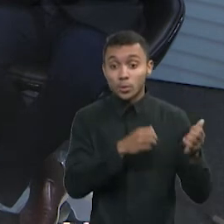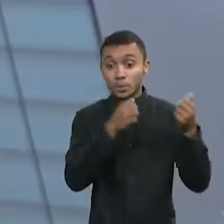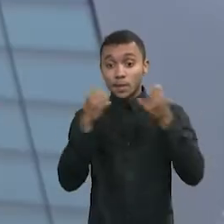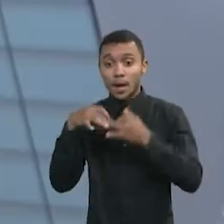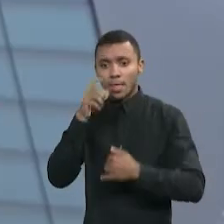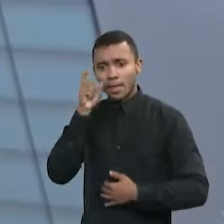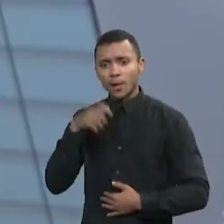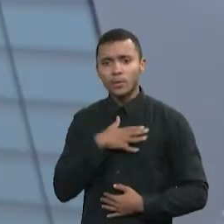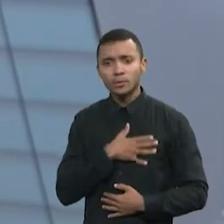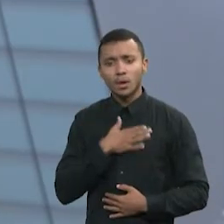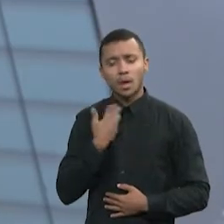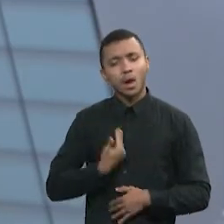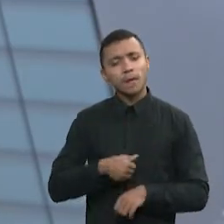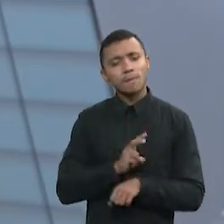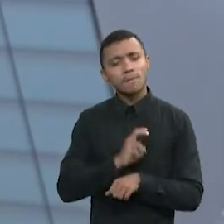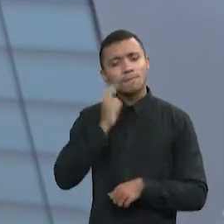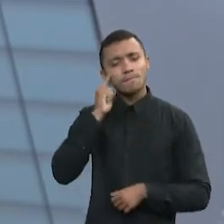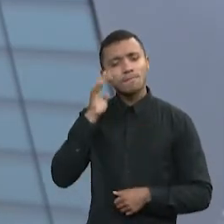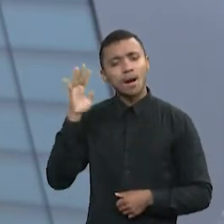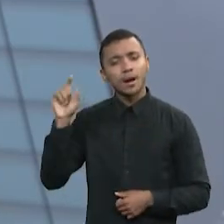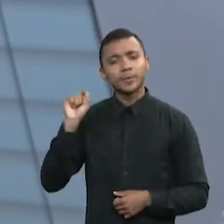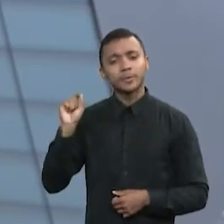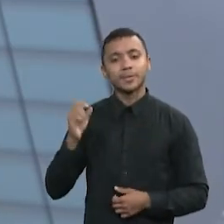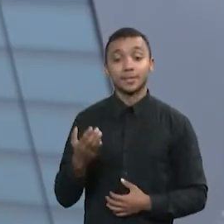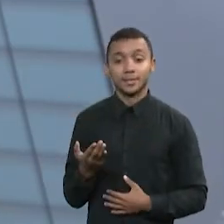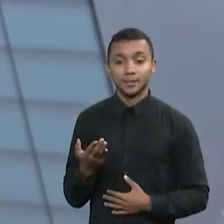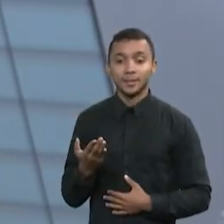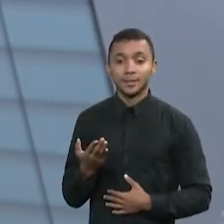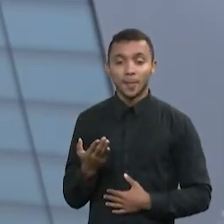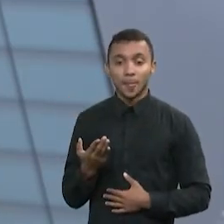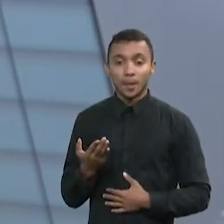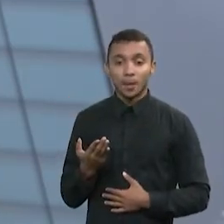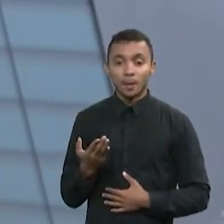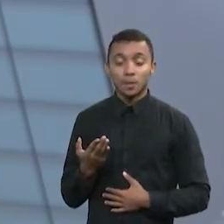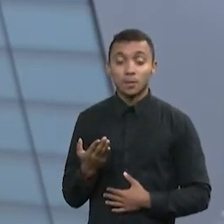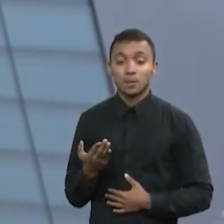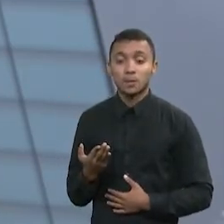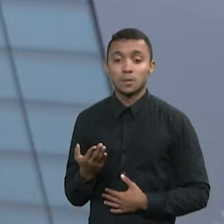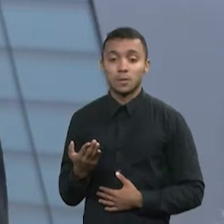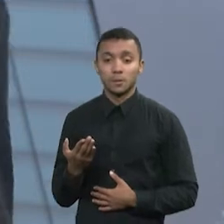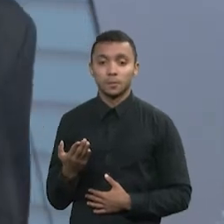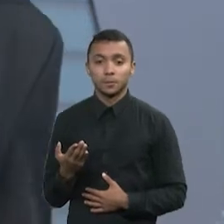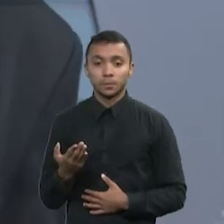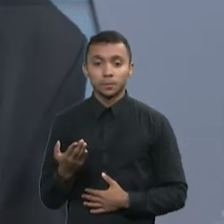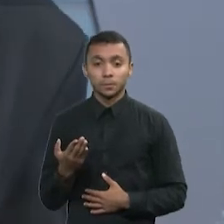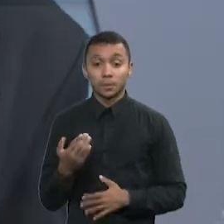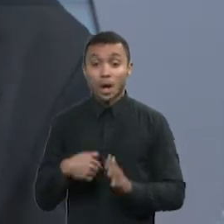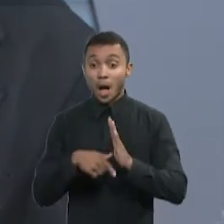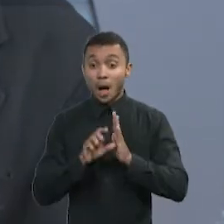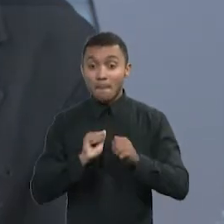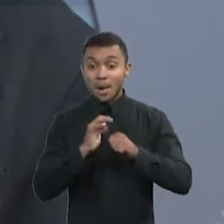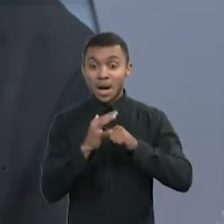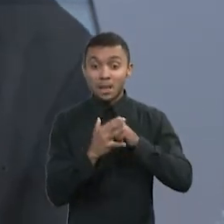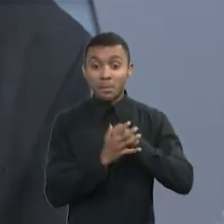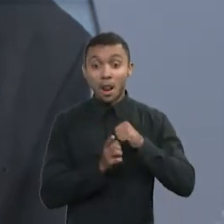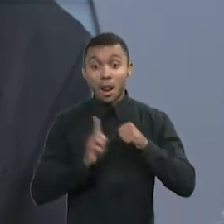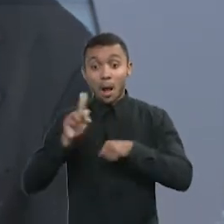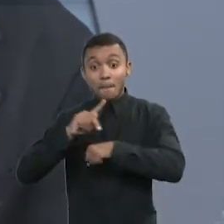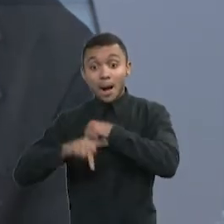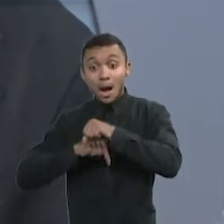Eu fico aqui imaginando o seguinte, é... no auge da pandemia nos Estados Unidos,